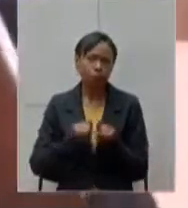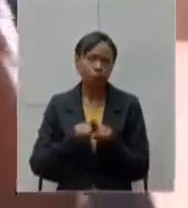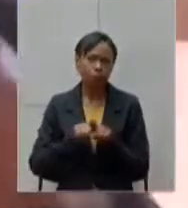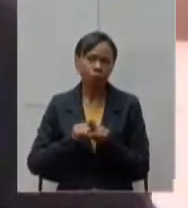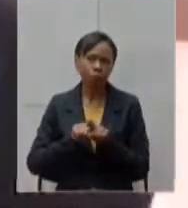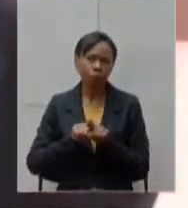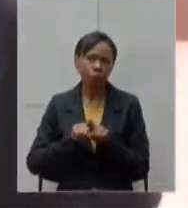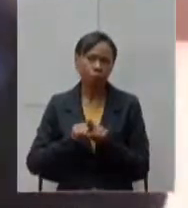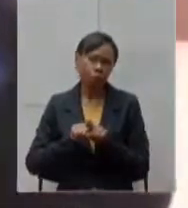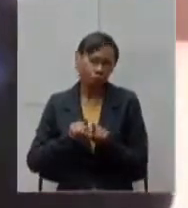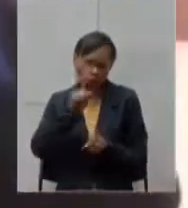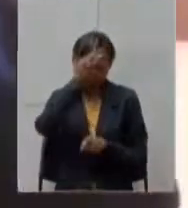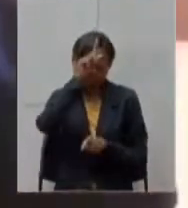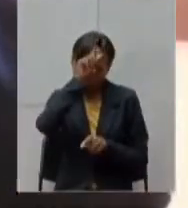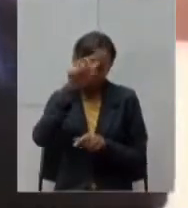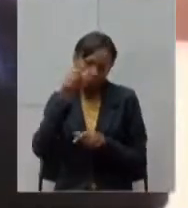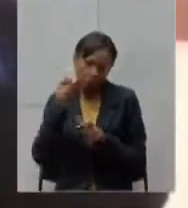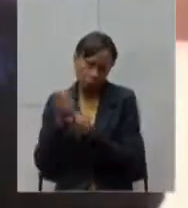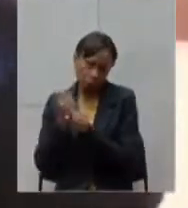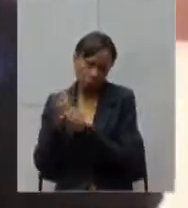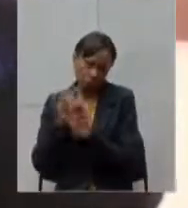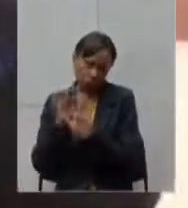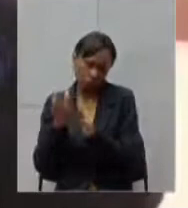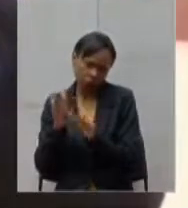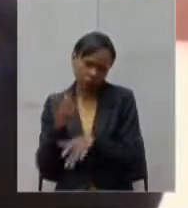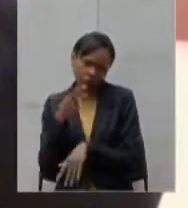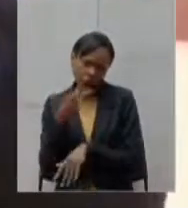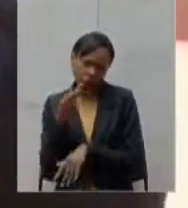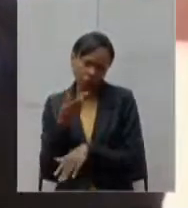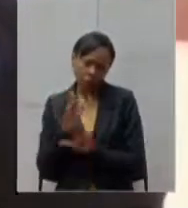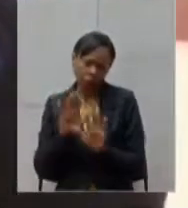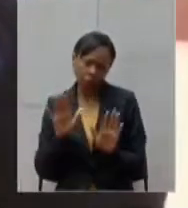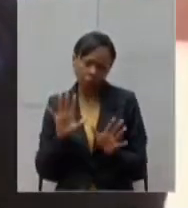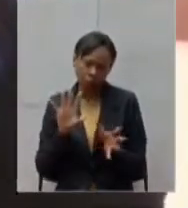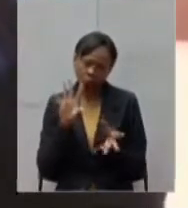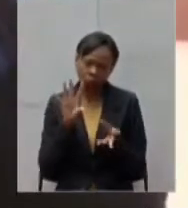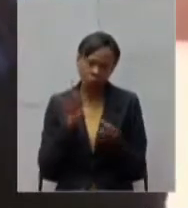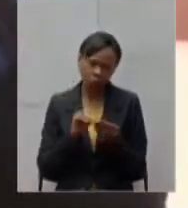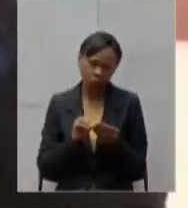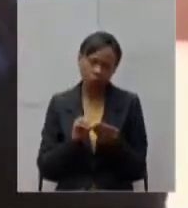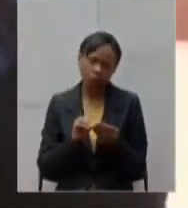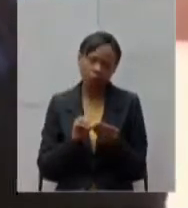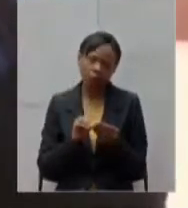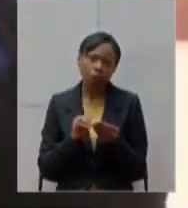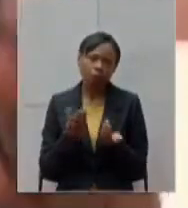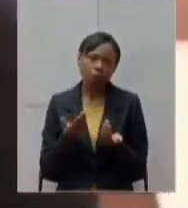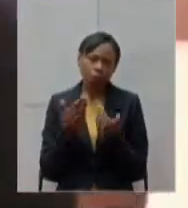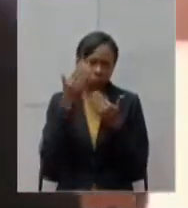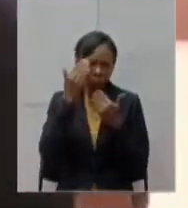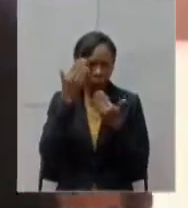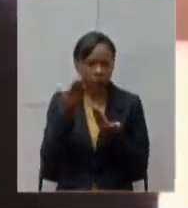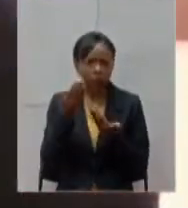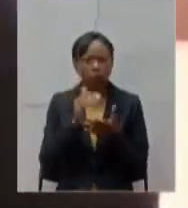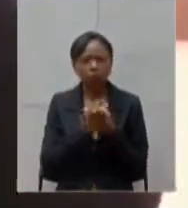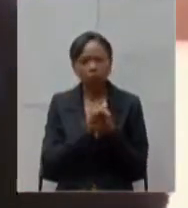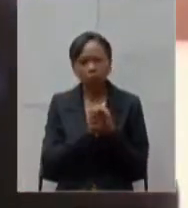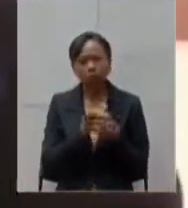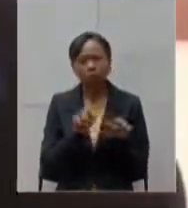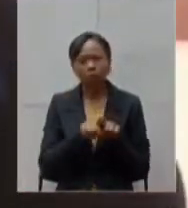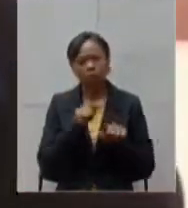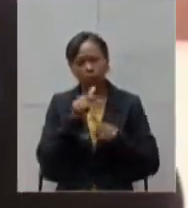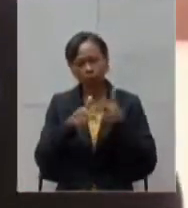falado mas os questionamentos são esses aí quero mais uma vez parabenizar o trabalho do senhor na frente da